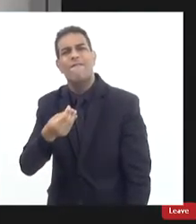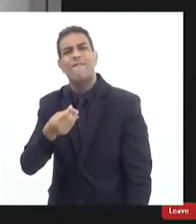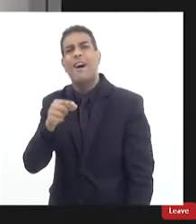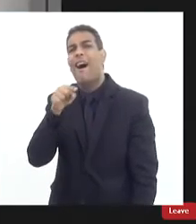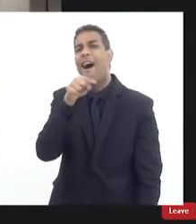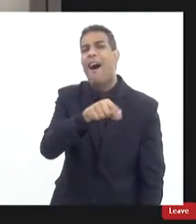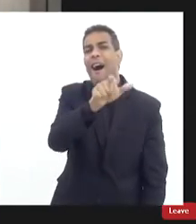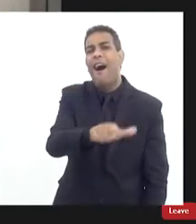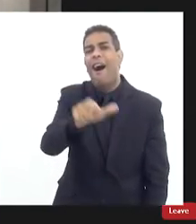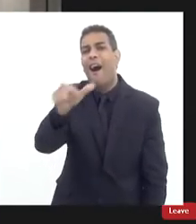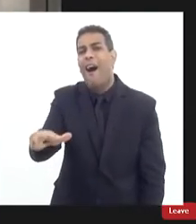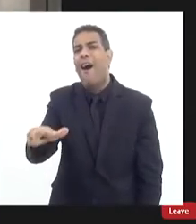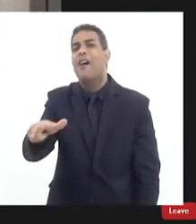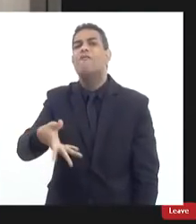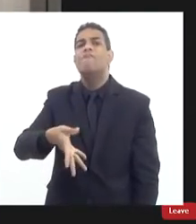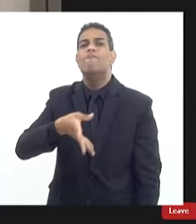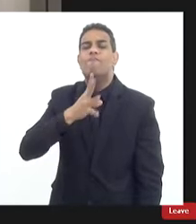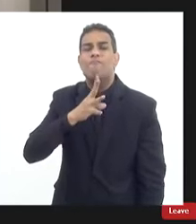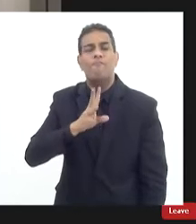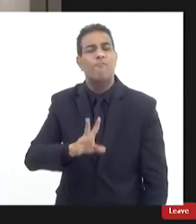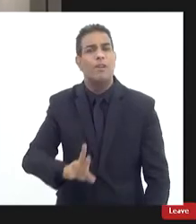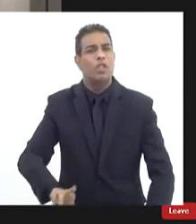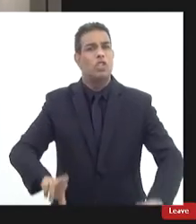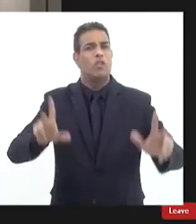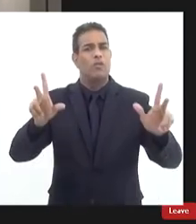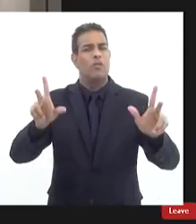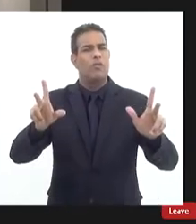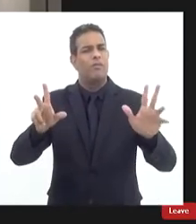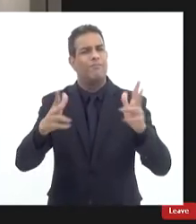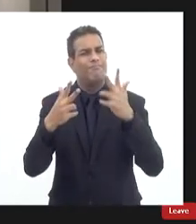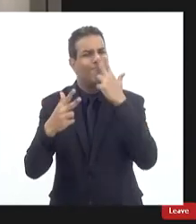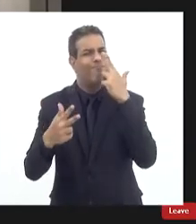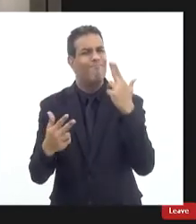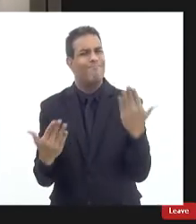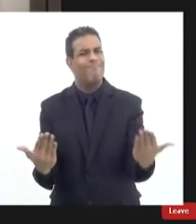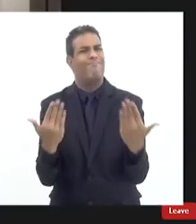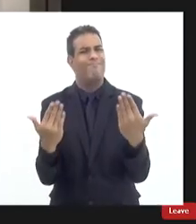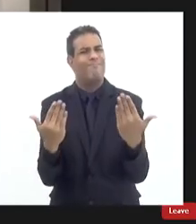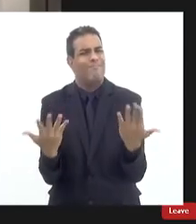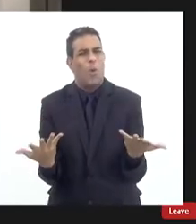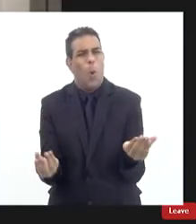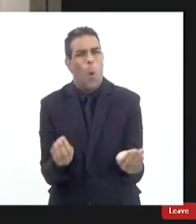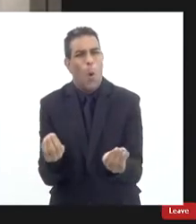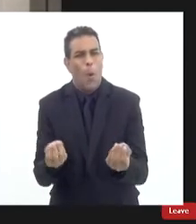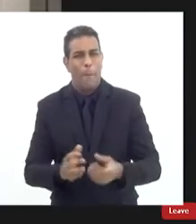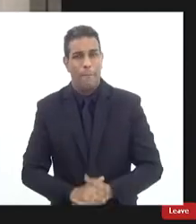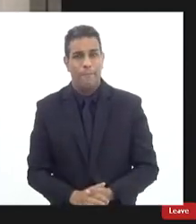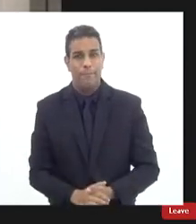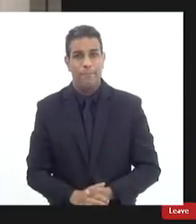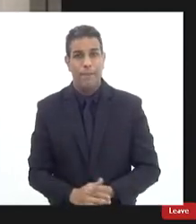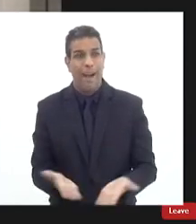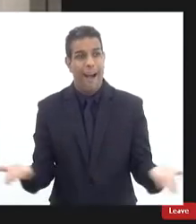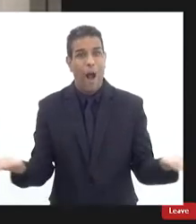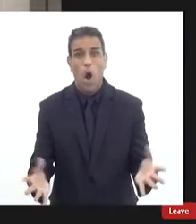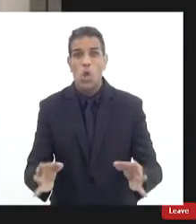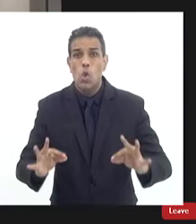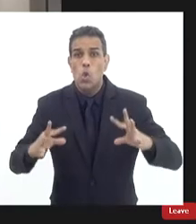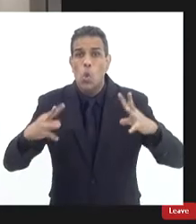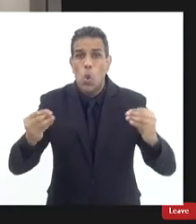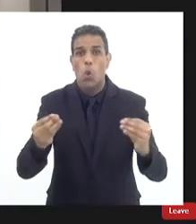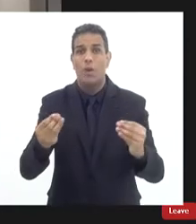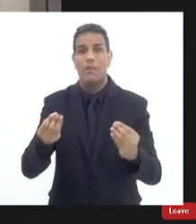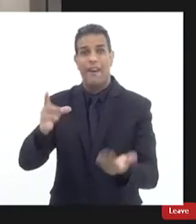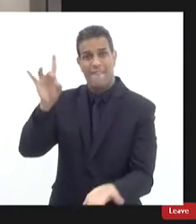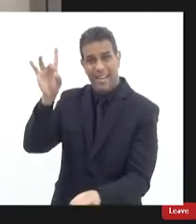aquele que é boatado e noticiado é muito engraçado isso isso é muito engraçado tudo vira verdade sobre a